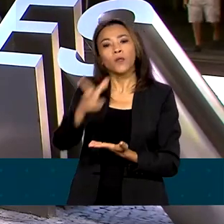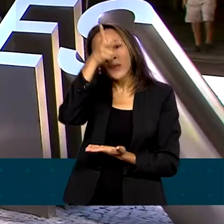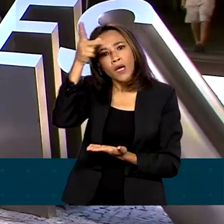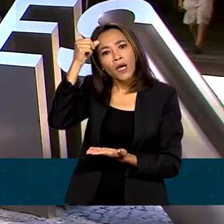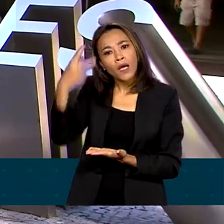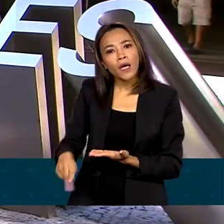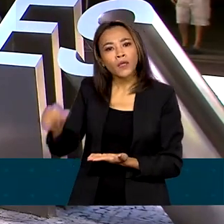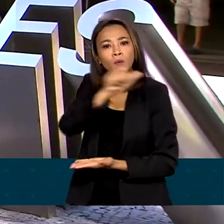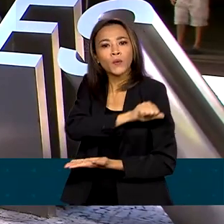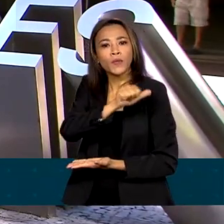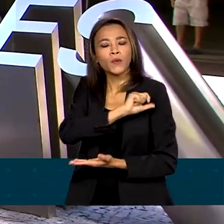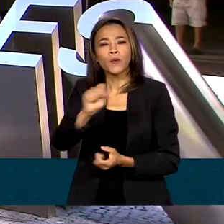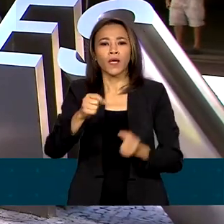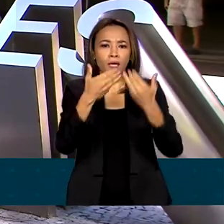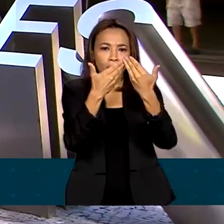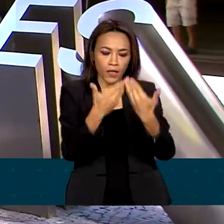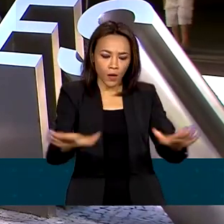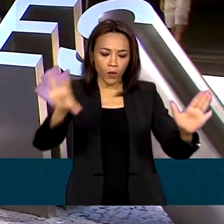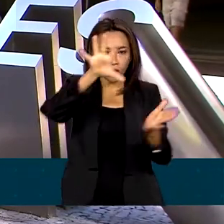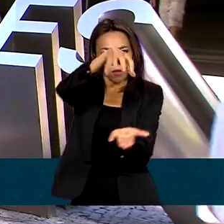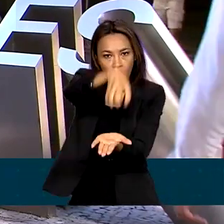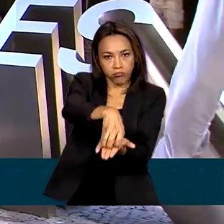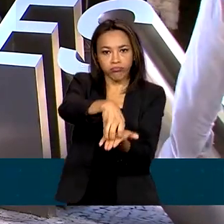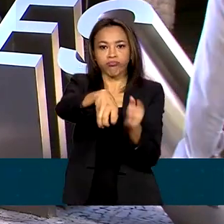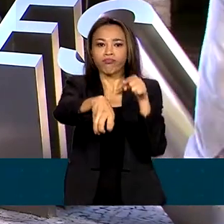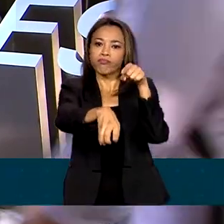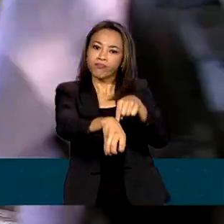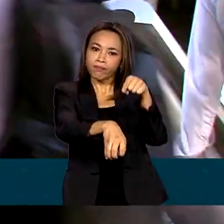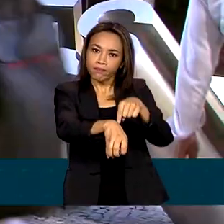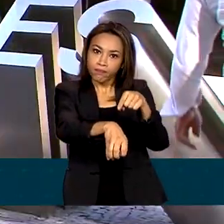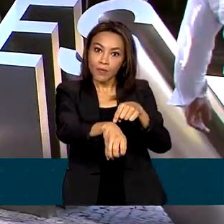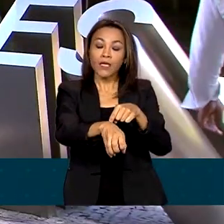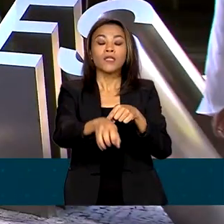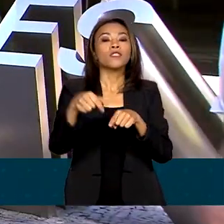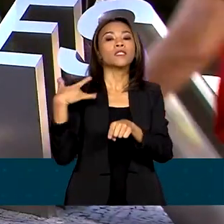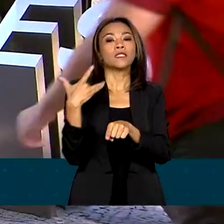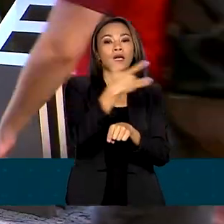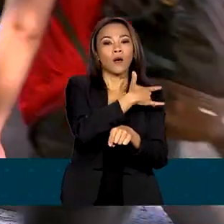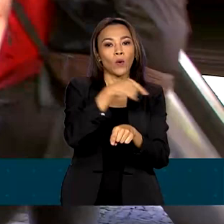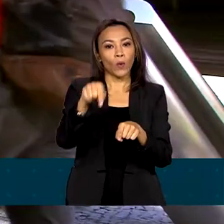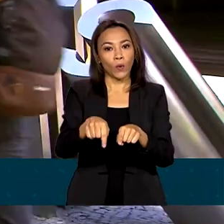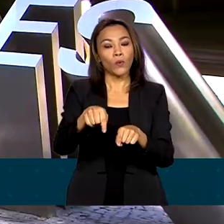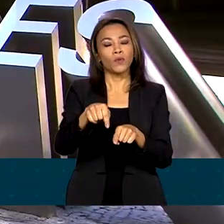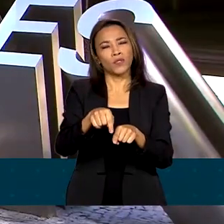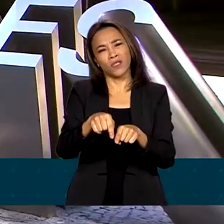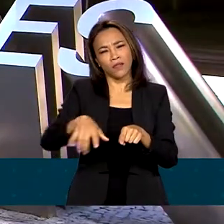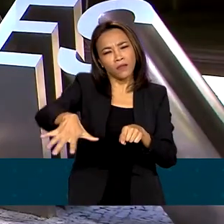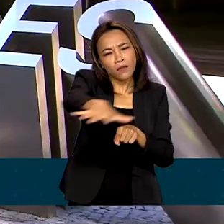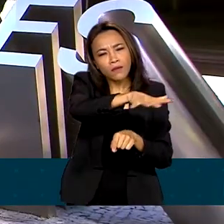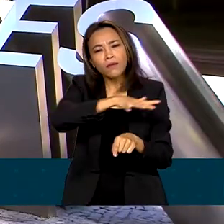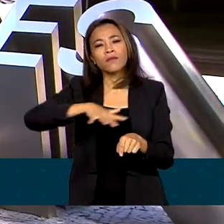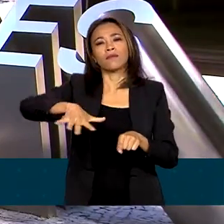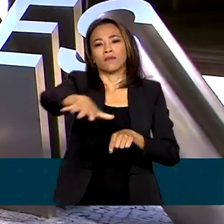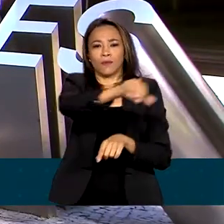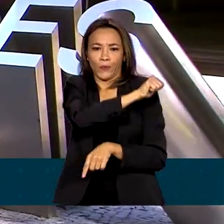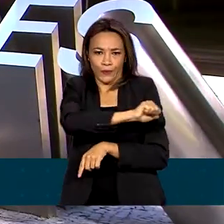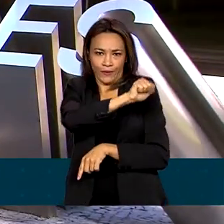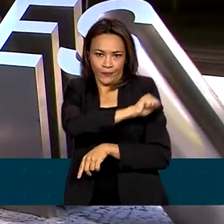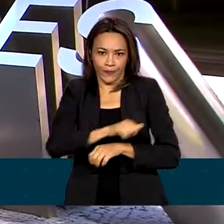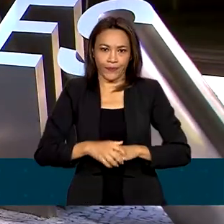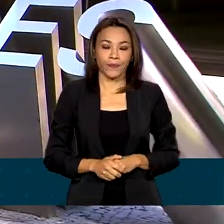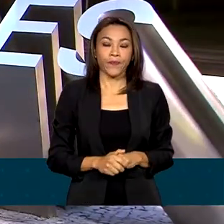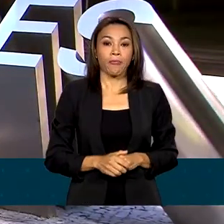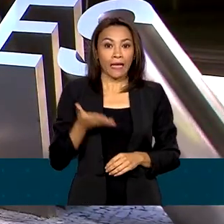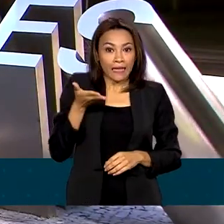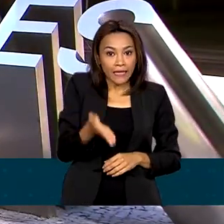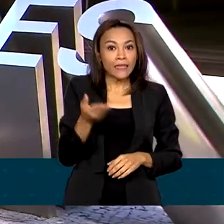inauguração de unidades do Supercentro Carioca de Saúde, em Benfica, na Zona Norte do Rio. No evento, ele